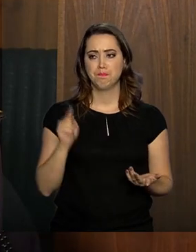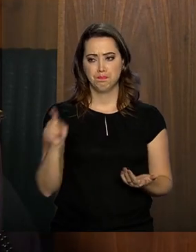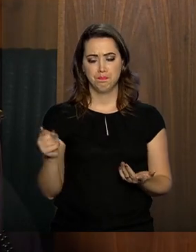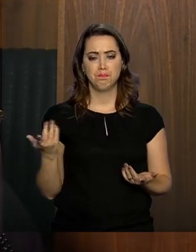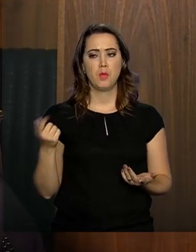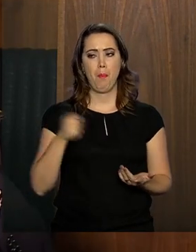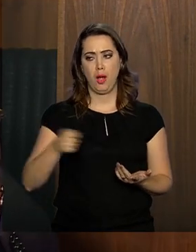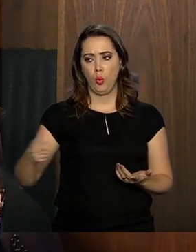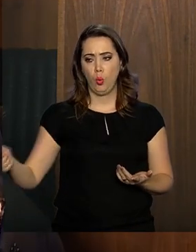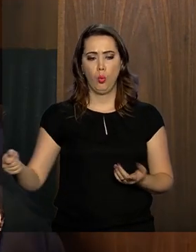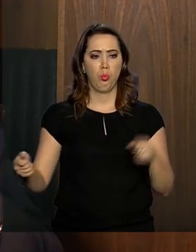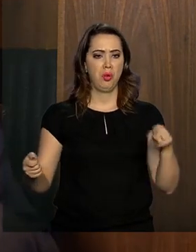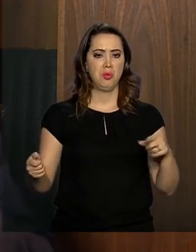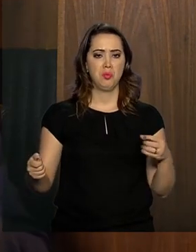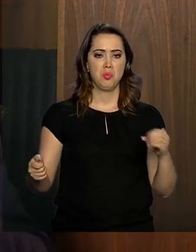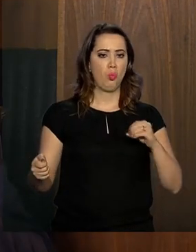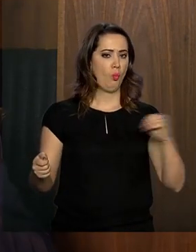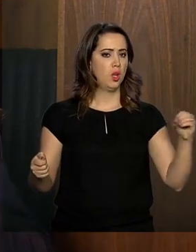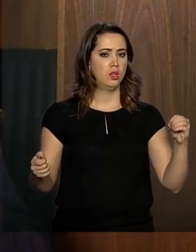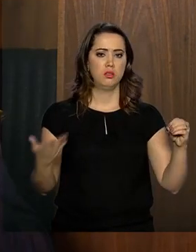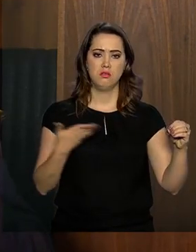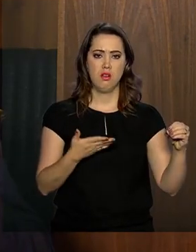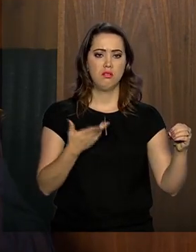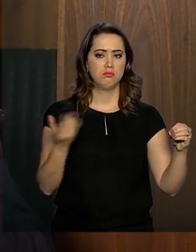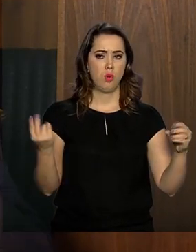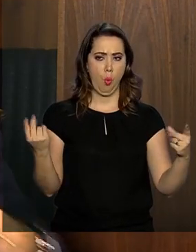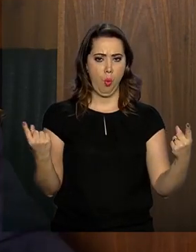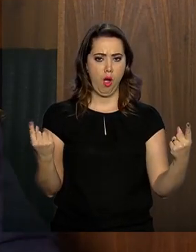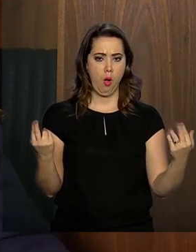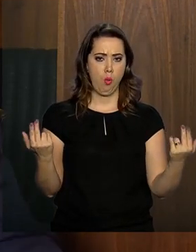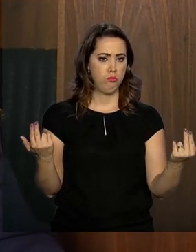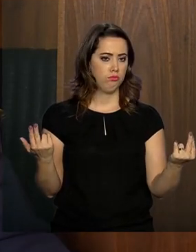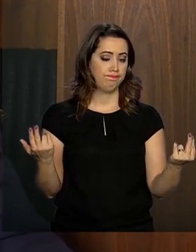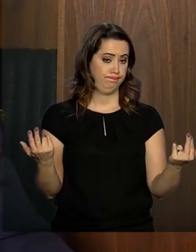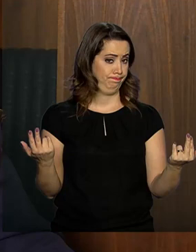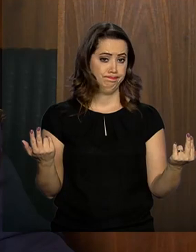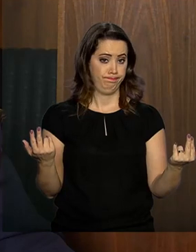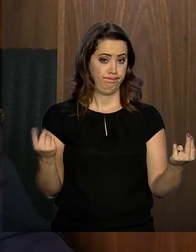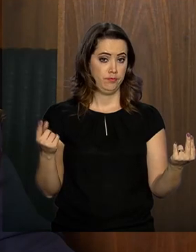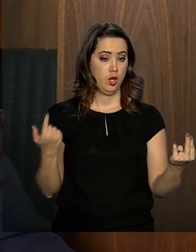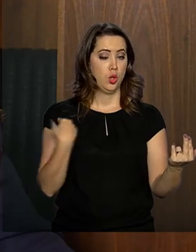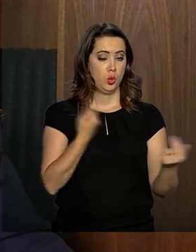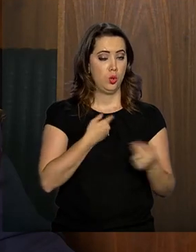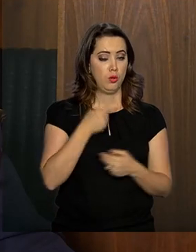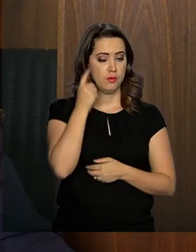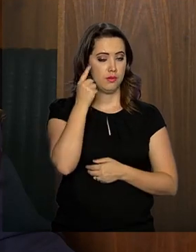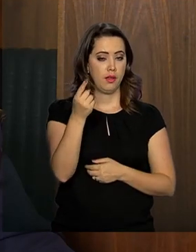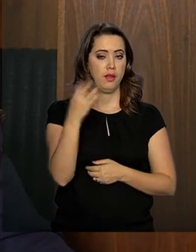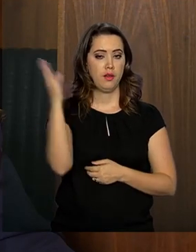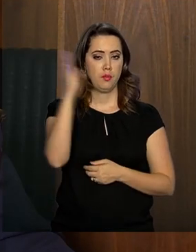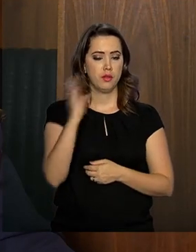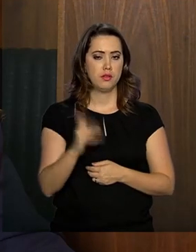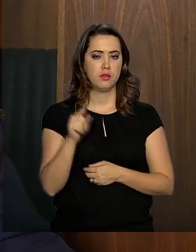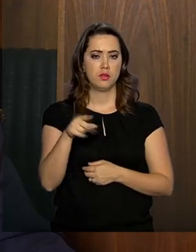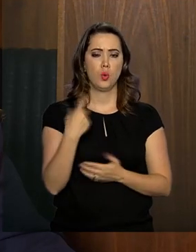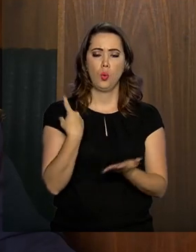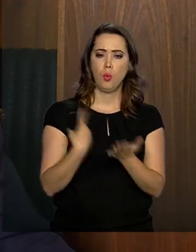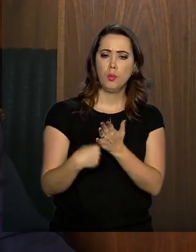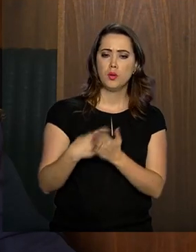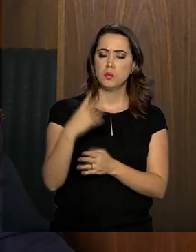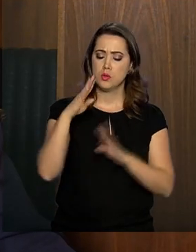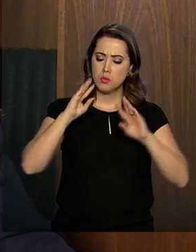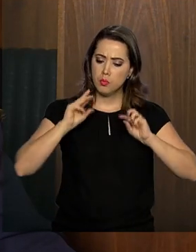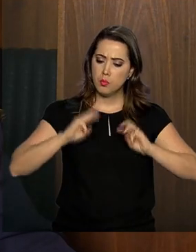Então, a ideia é que não haja concorrência entre os dois sistemas. Nós temos, como país, como sociedade, um compromisso moral